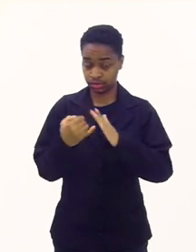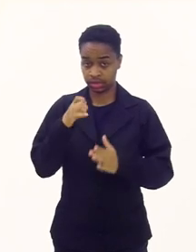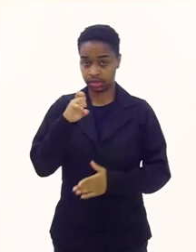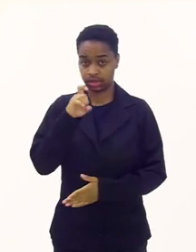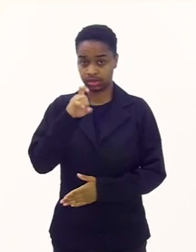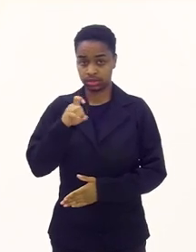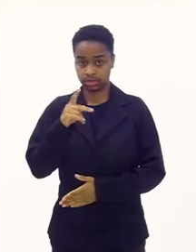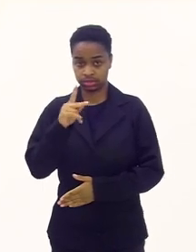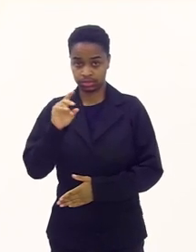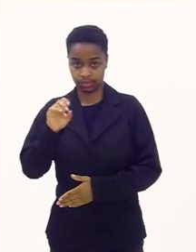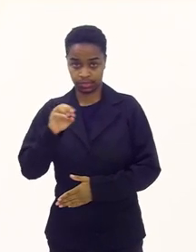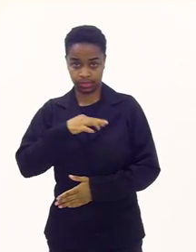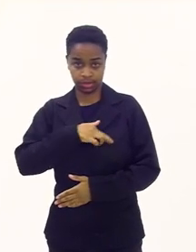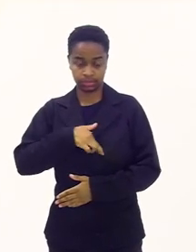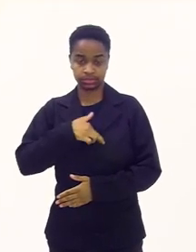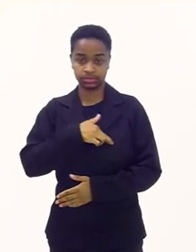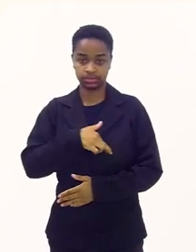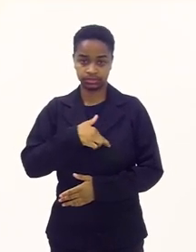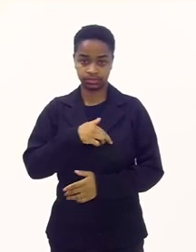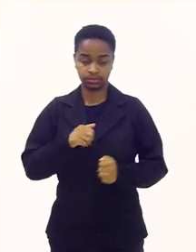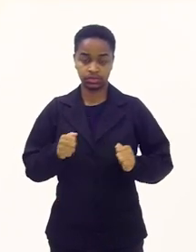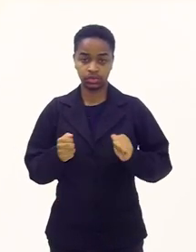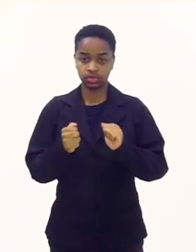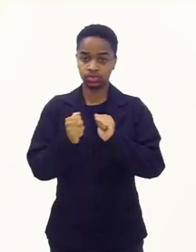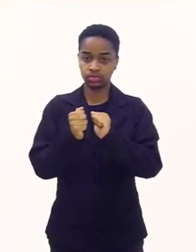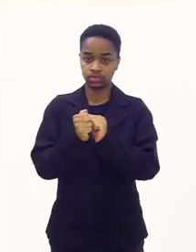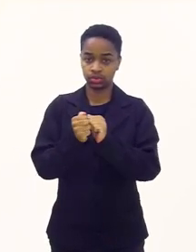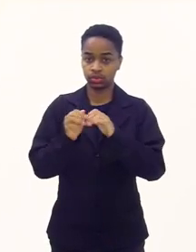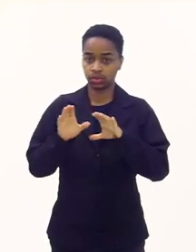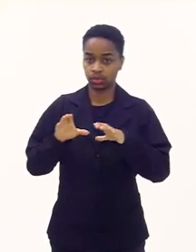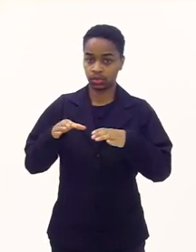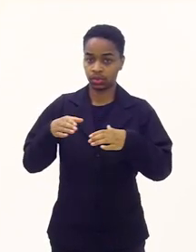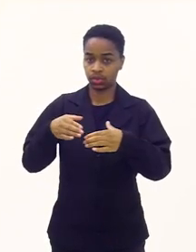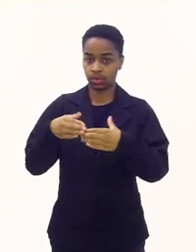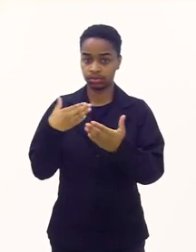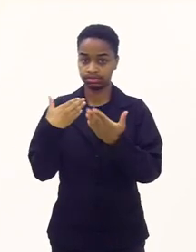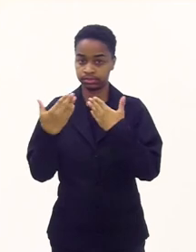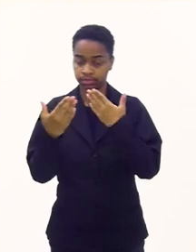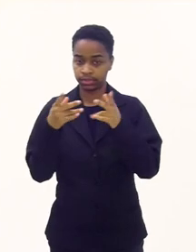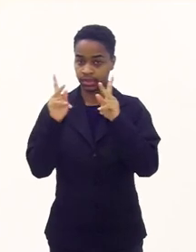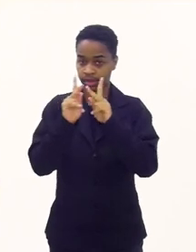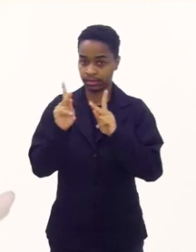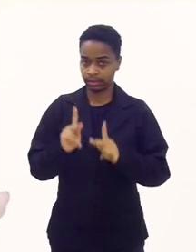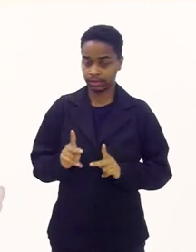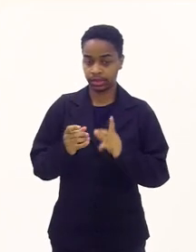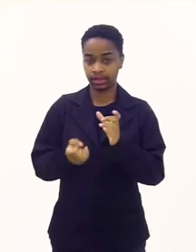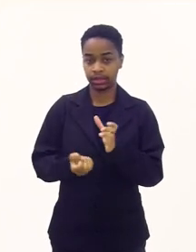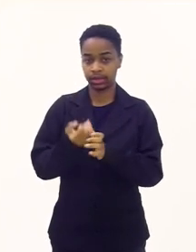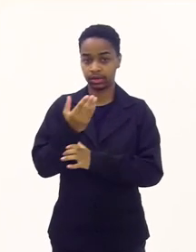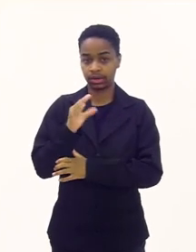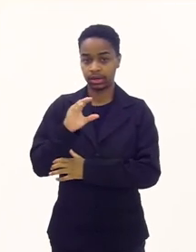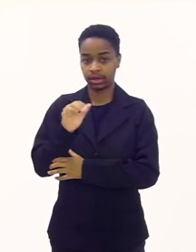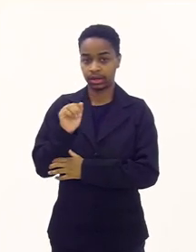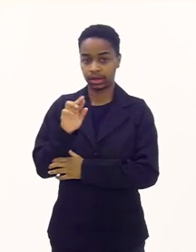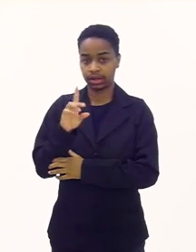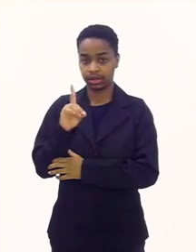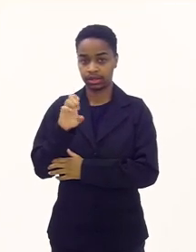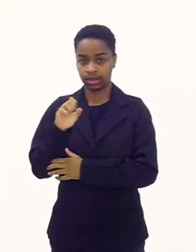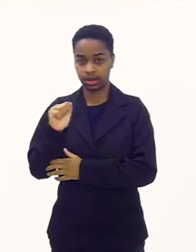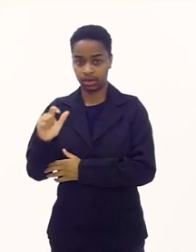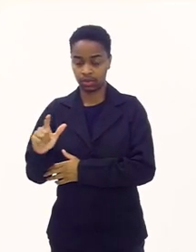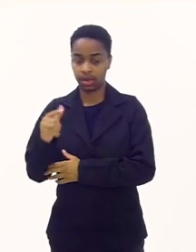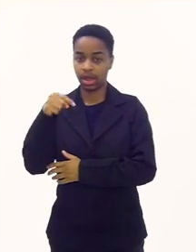com o apoio da Comissão Diálogo e Paz, criada pelo Cardeal do Rio de Janeiro,